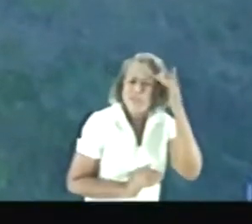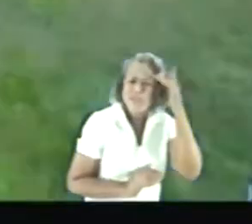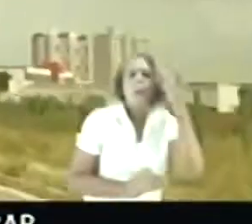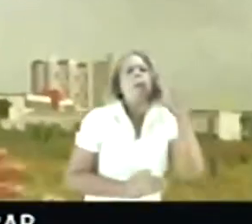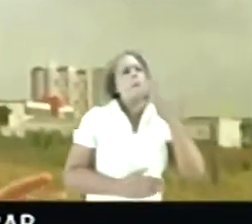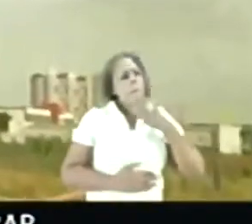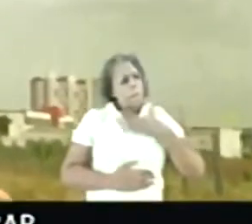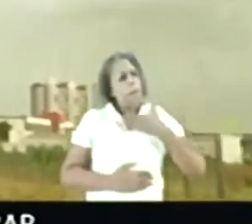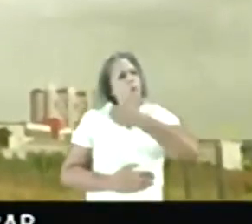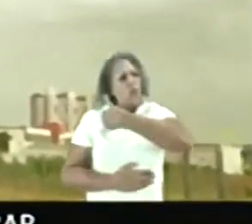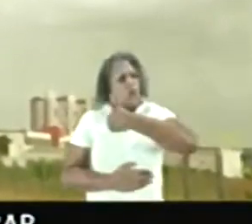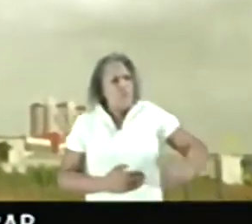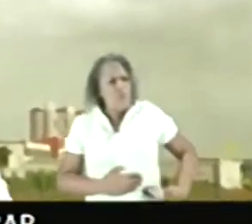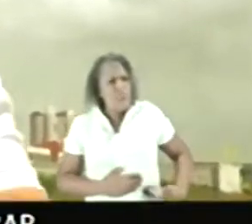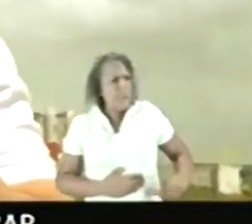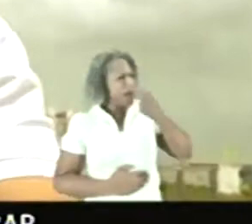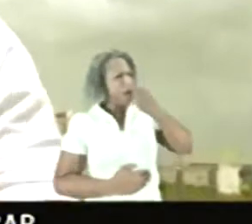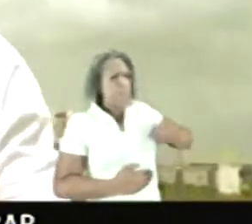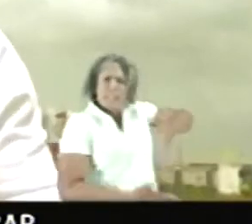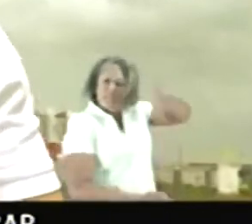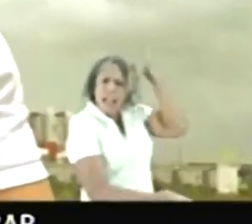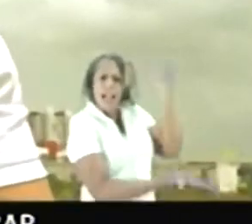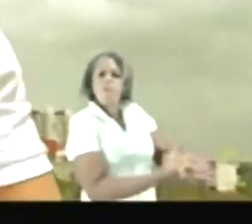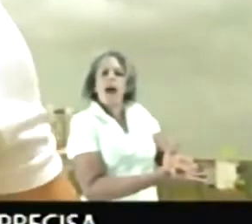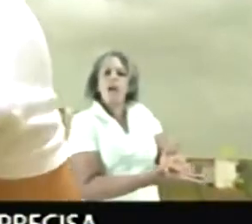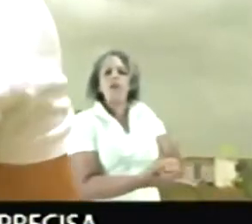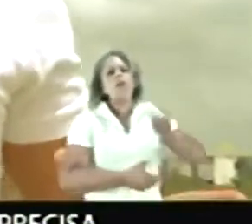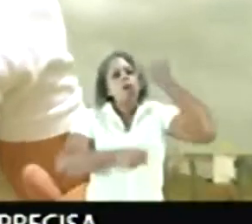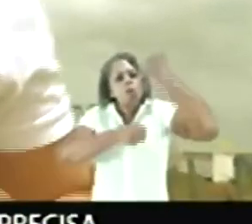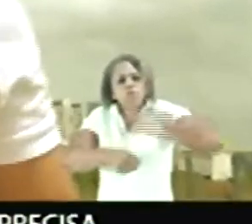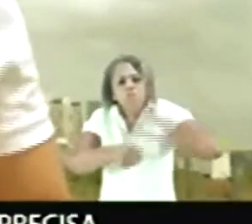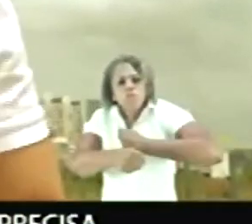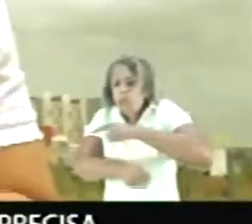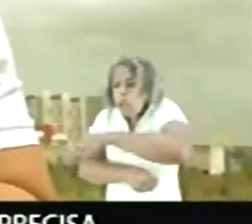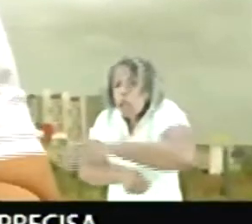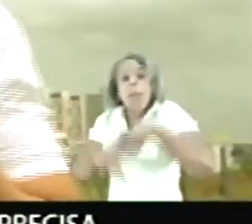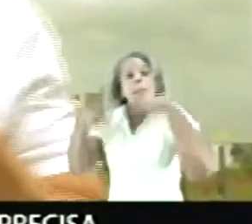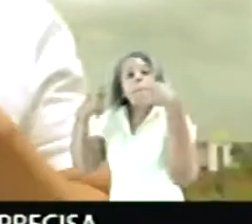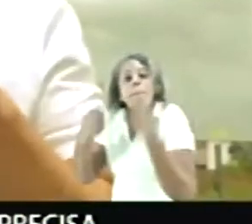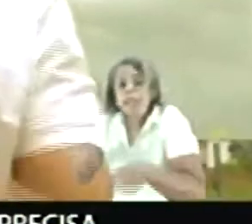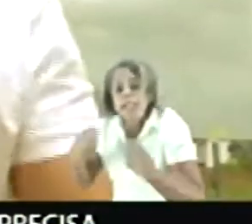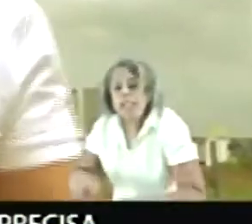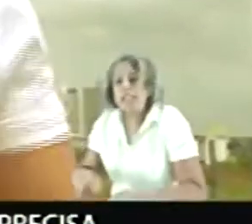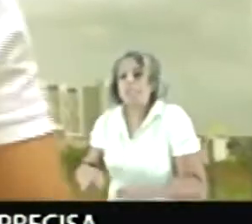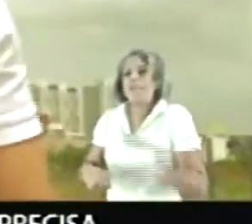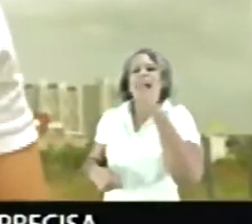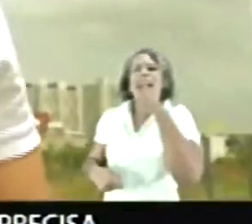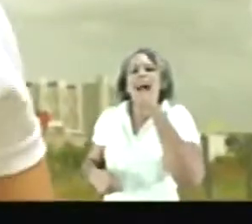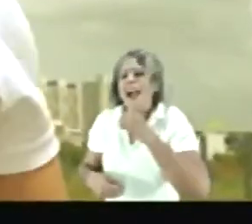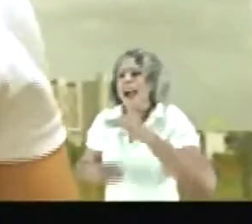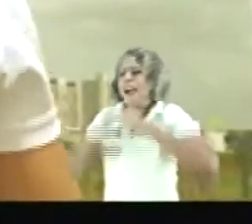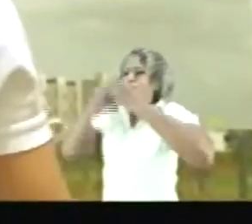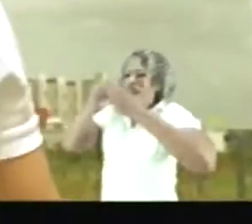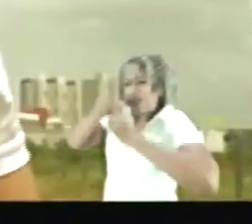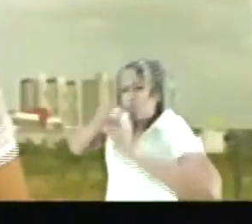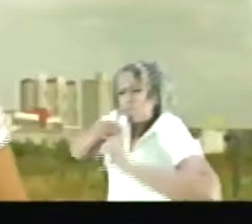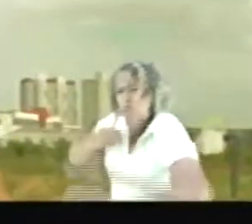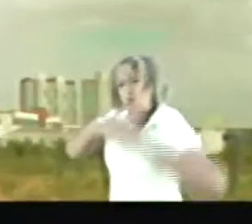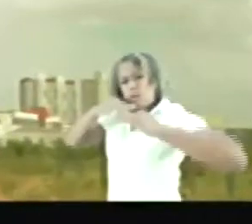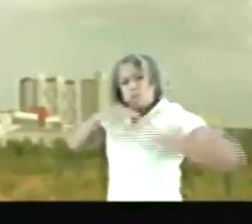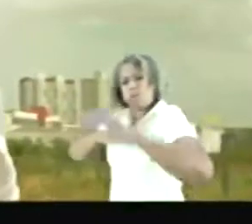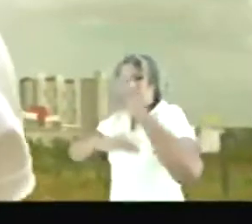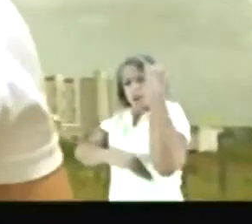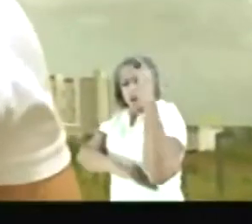gente morando. Em nosso governo essa palhaçada vai acabar. As obras chegarão para quem verdadeiramente precisa. Água,